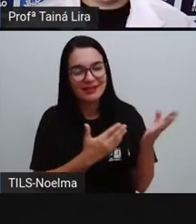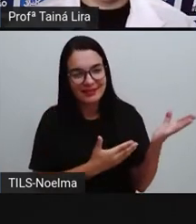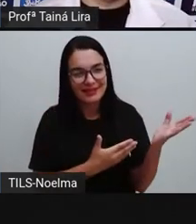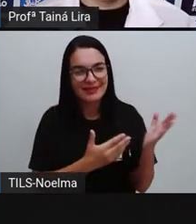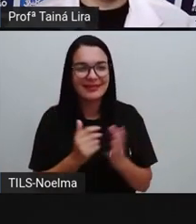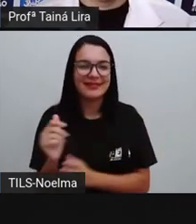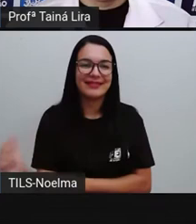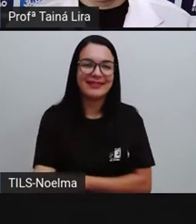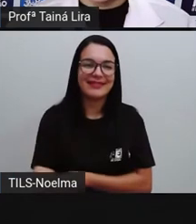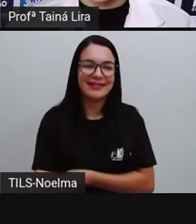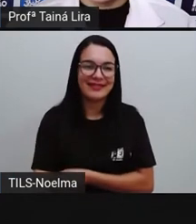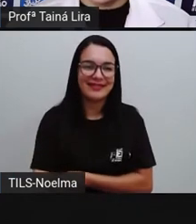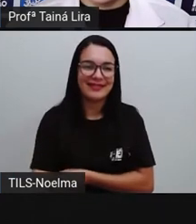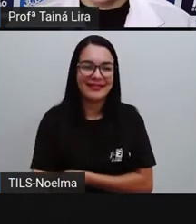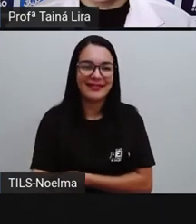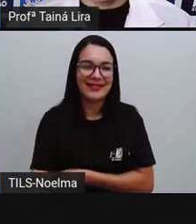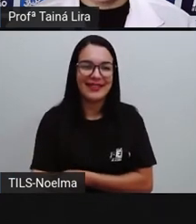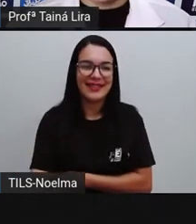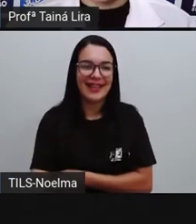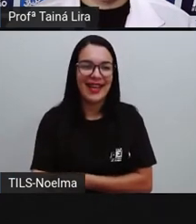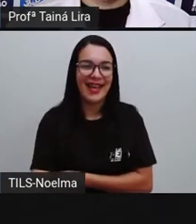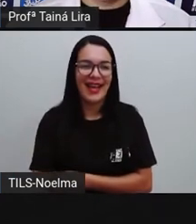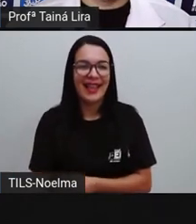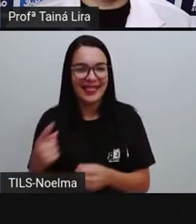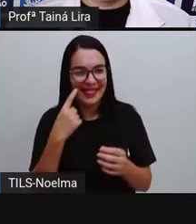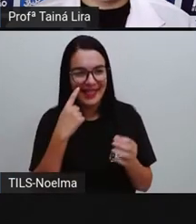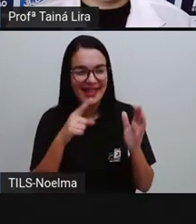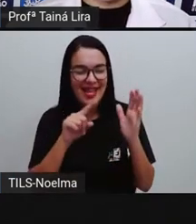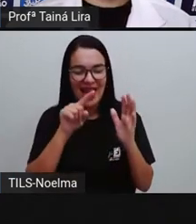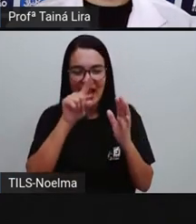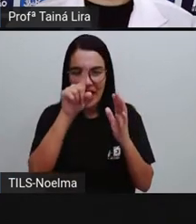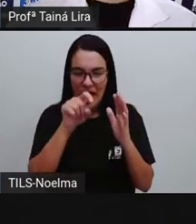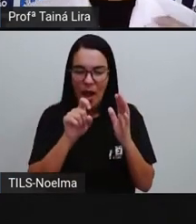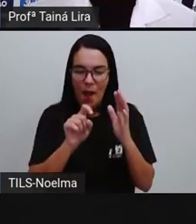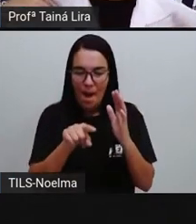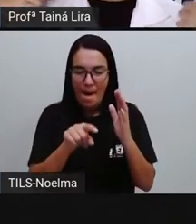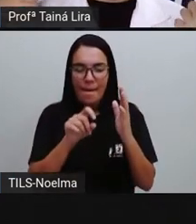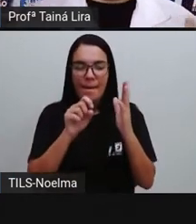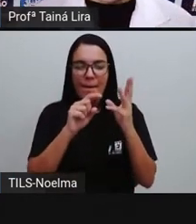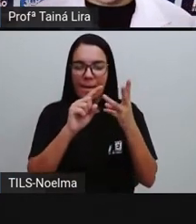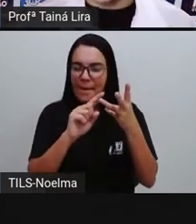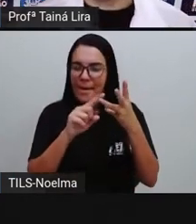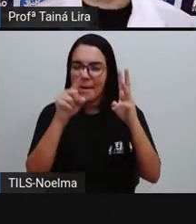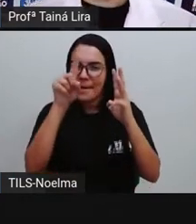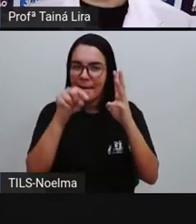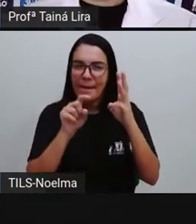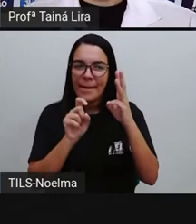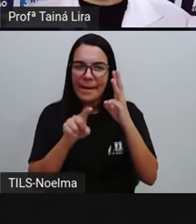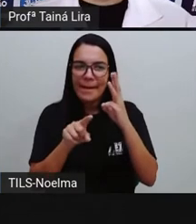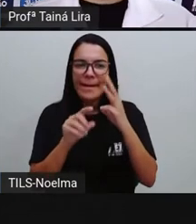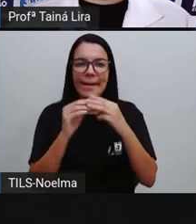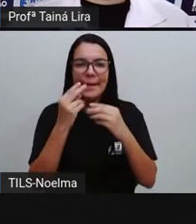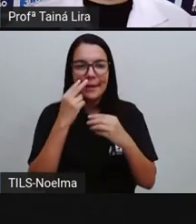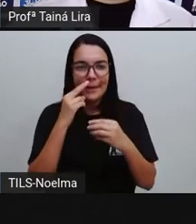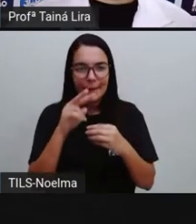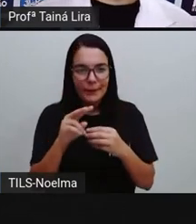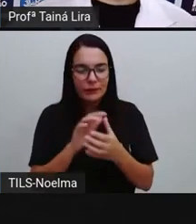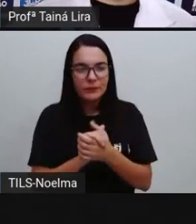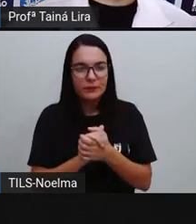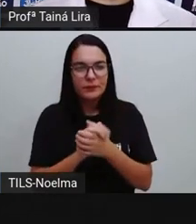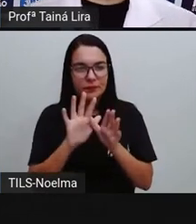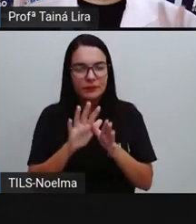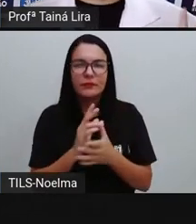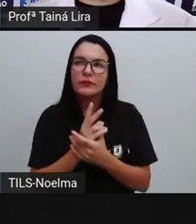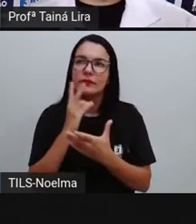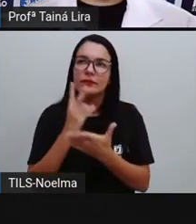galho para ele. E olha lá, exclamação, exclamação. Lembra o que a Pró falou? Que lá nas